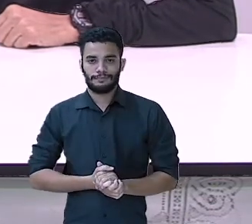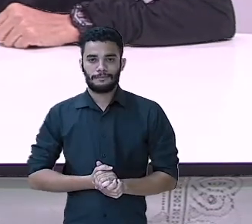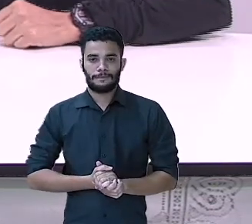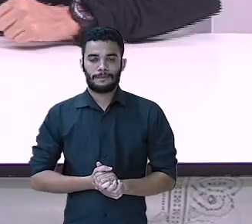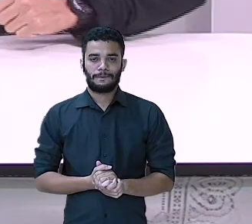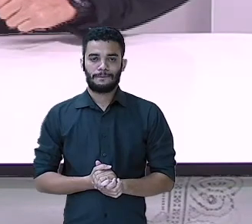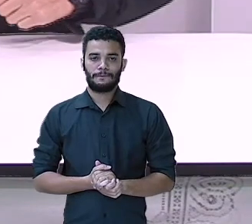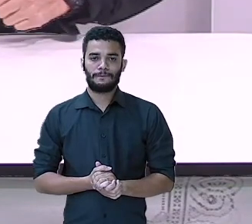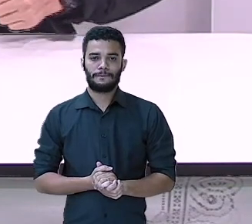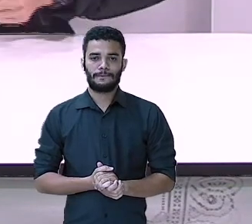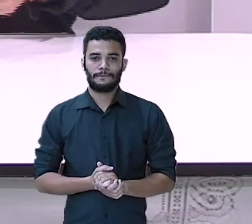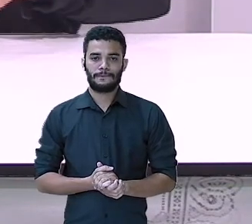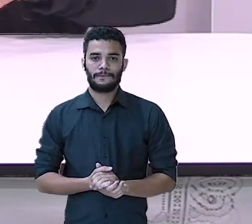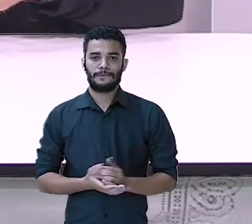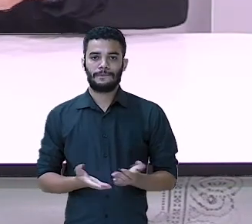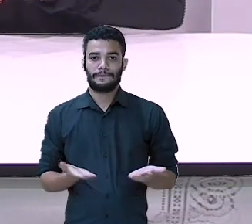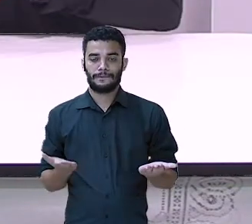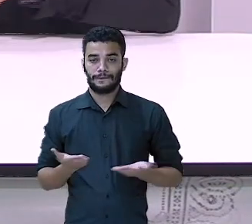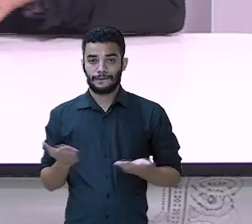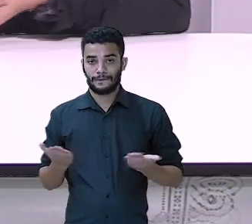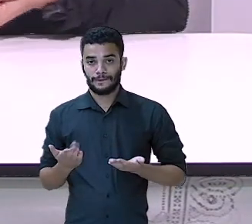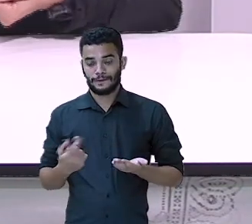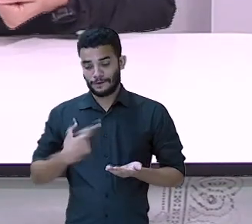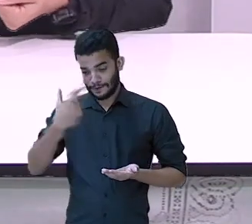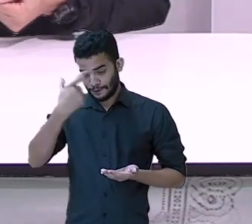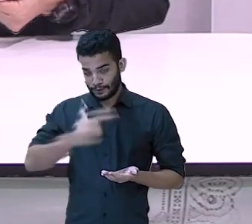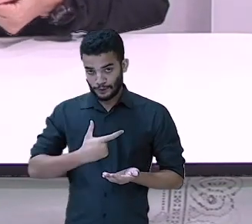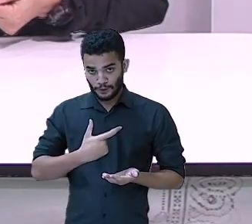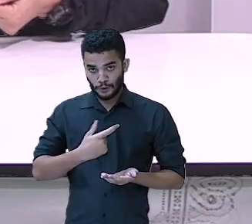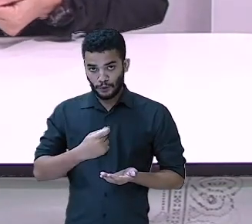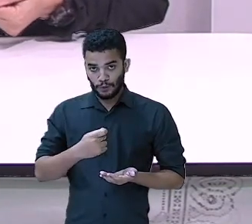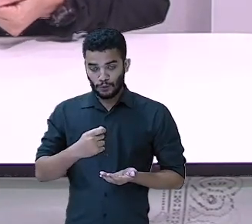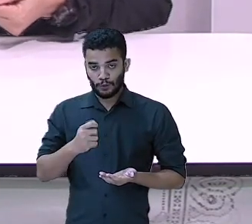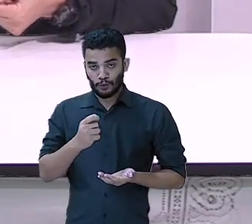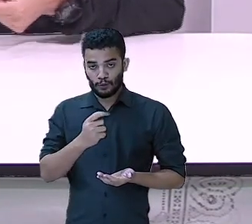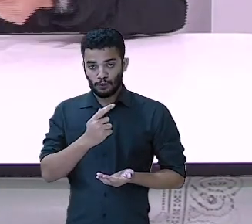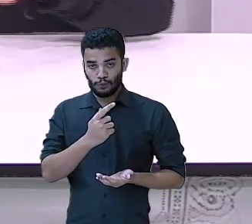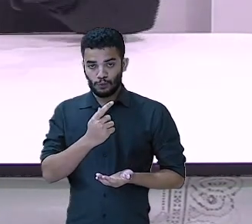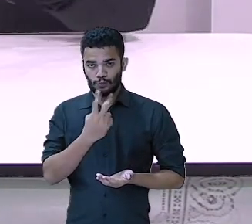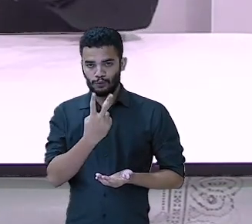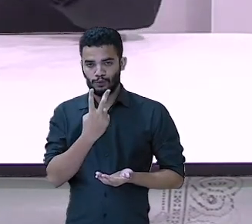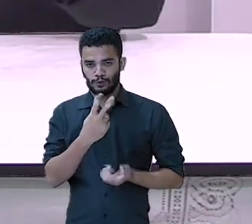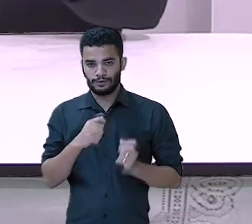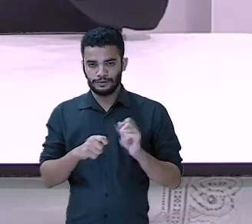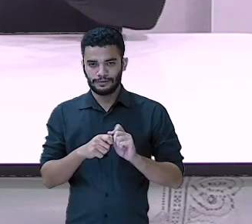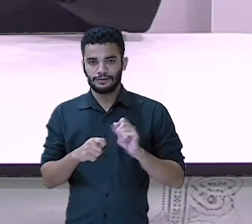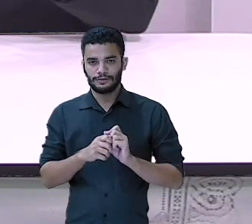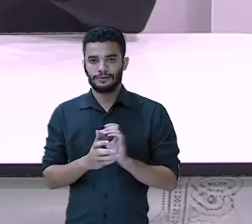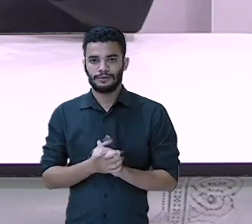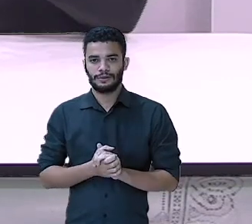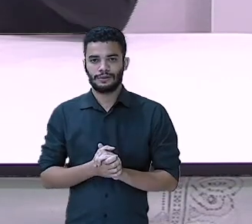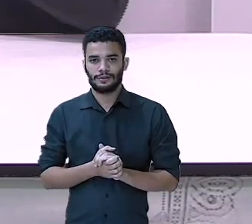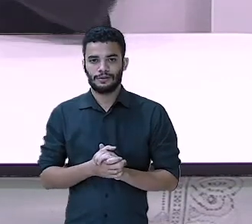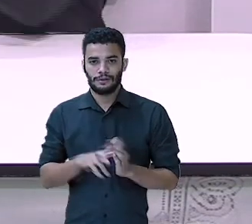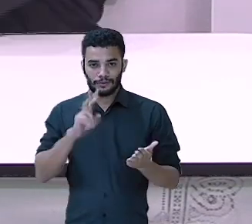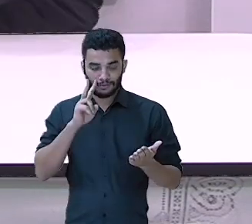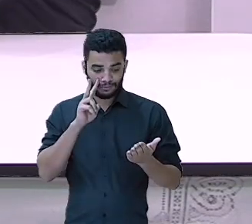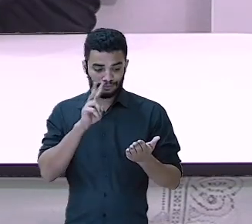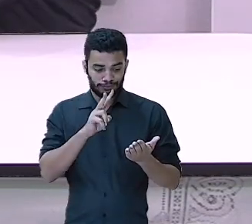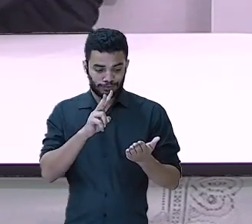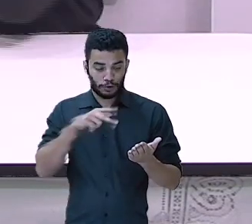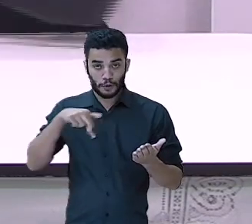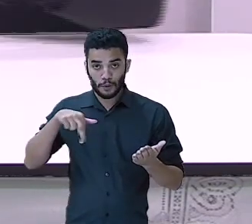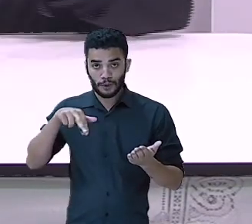Agora a moeda já passa para a jogadora dois. Eu vou tirar aqui. Avance duas